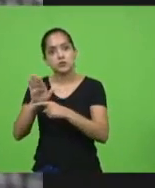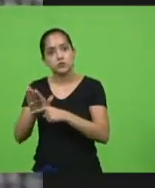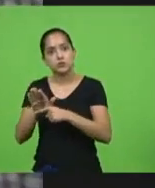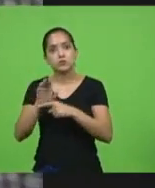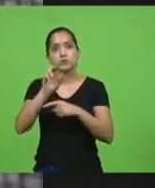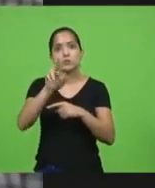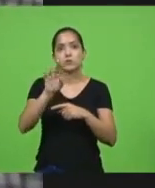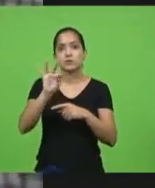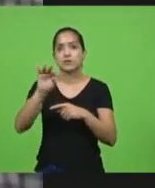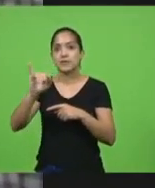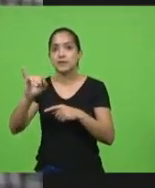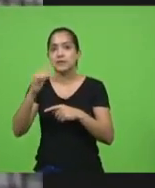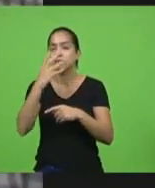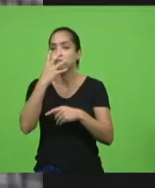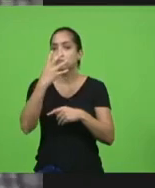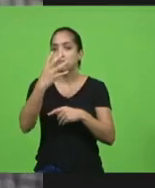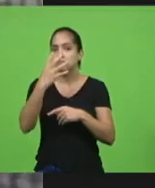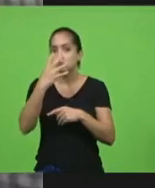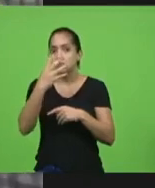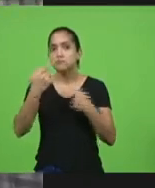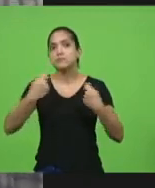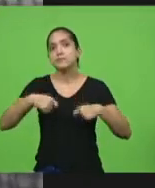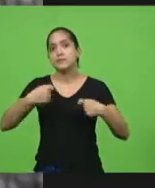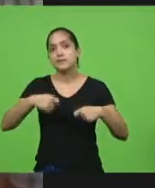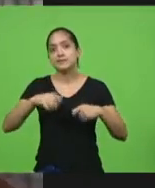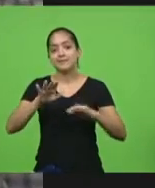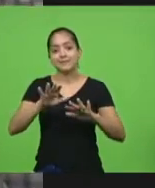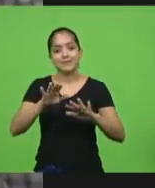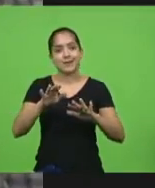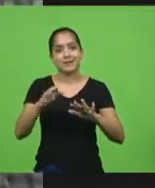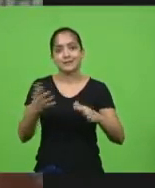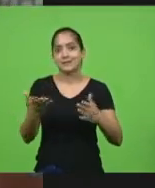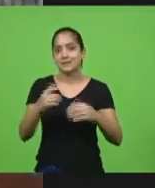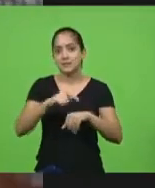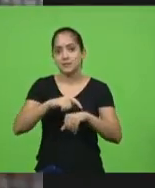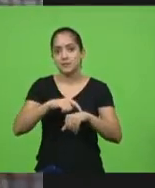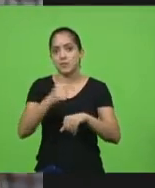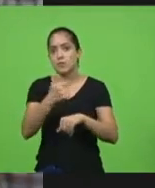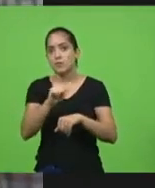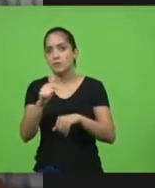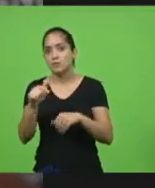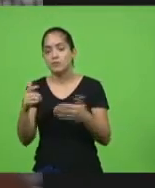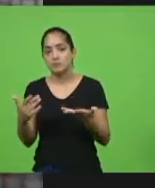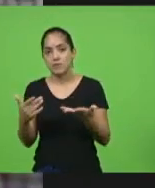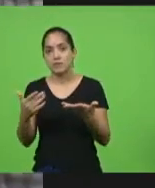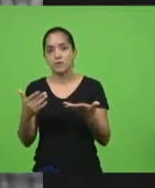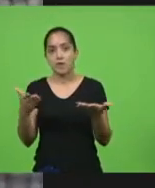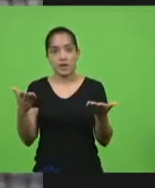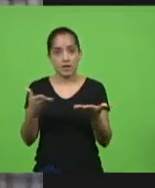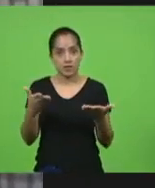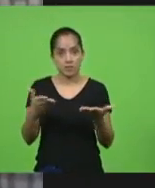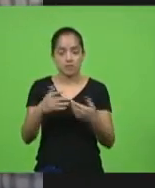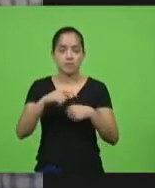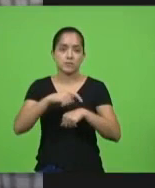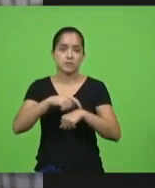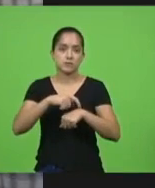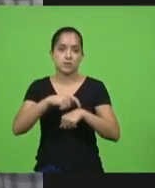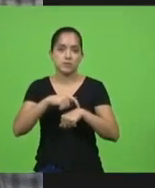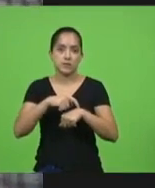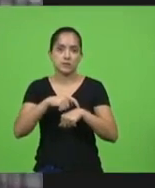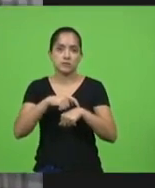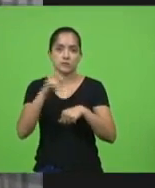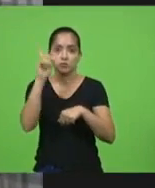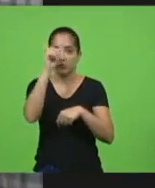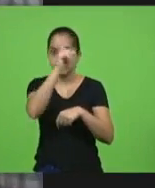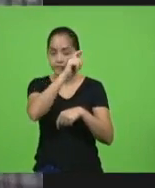precisam de um respirador e não tem. Essa é a situação que o Brasil chegou. Quando